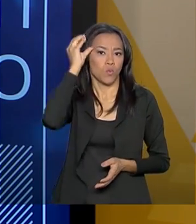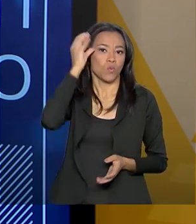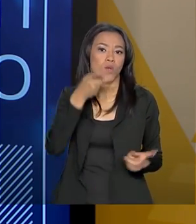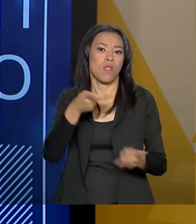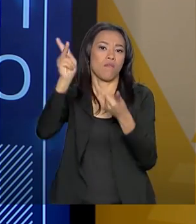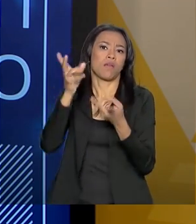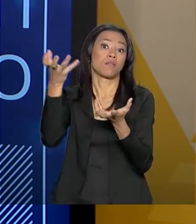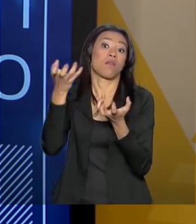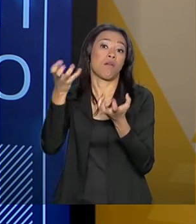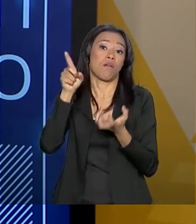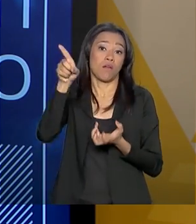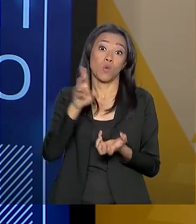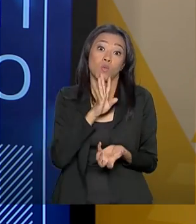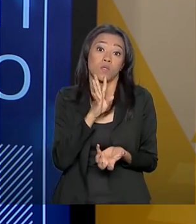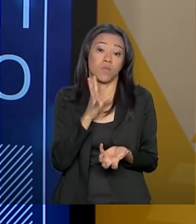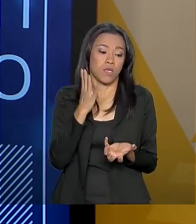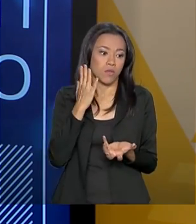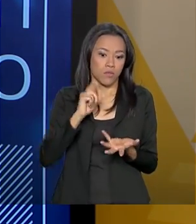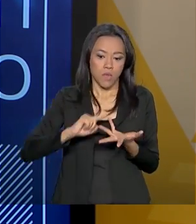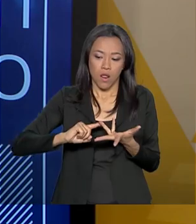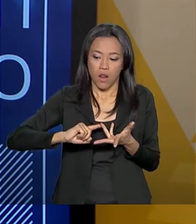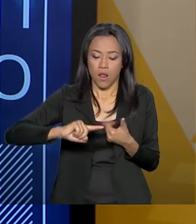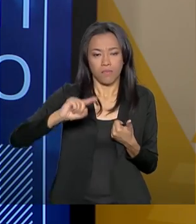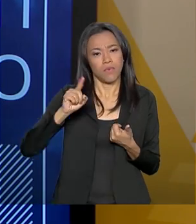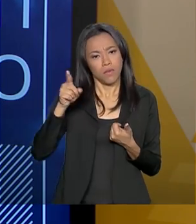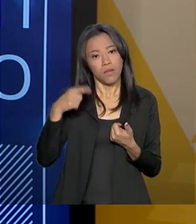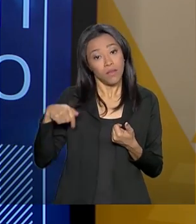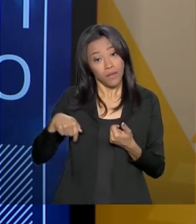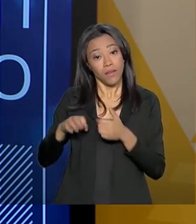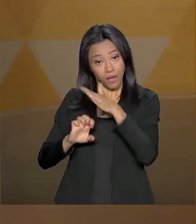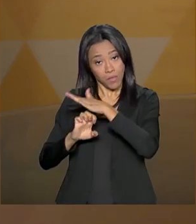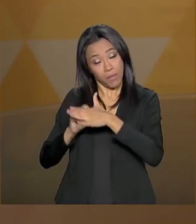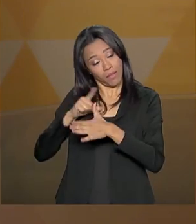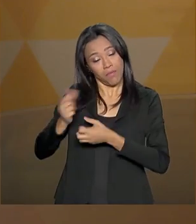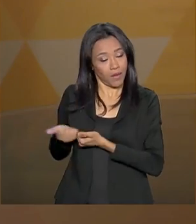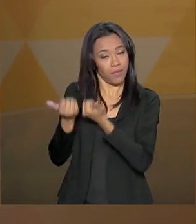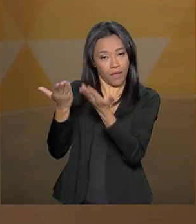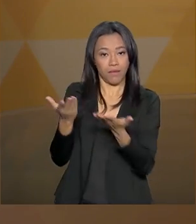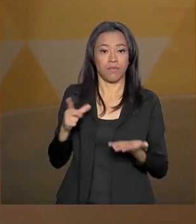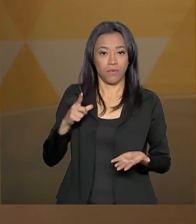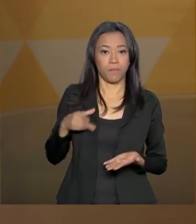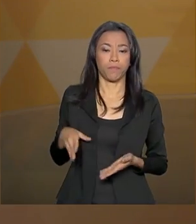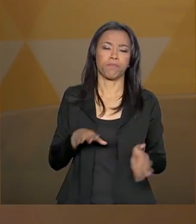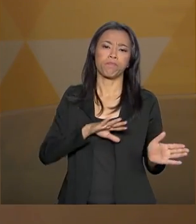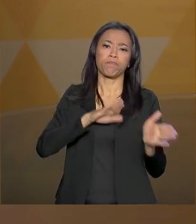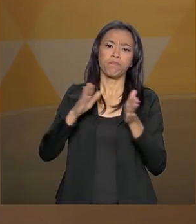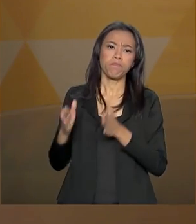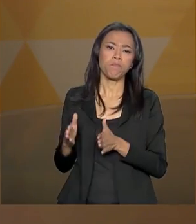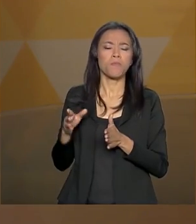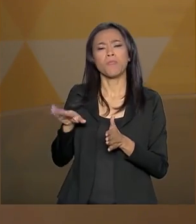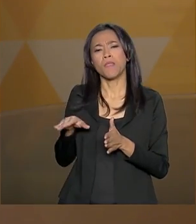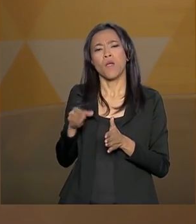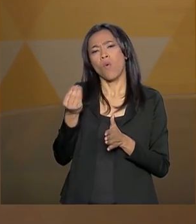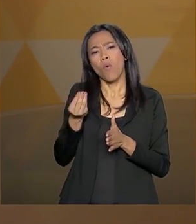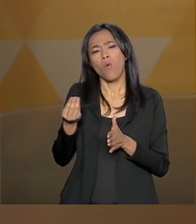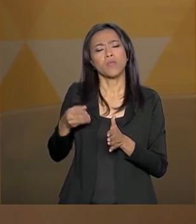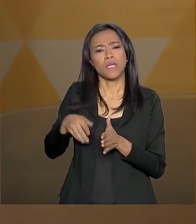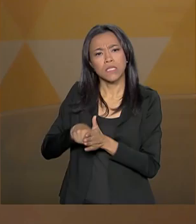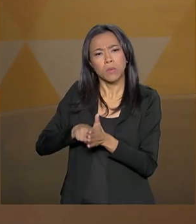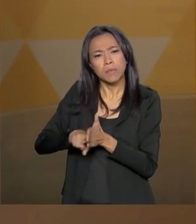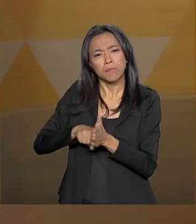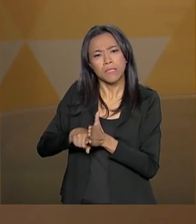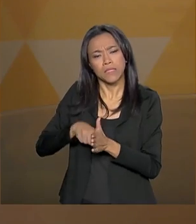mais demandam é conhecimento, e isso a Embrapa tem para oferecer. E com essa potência da Embrapa, esse desenvolvimento científico e